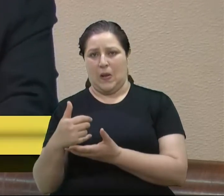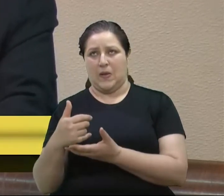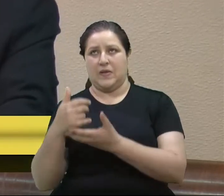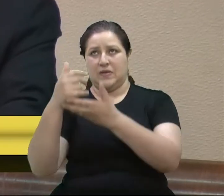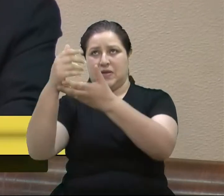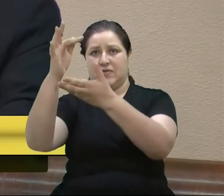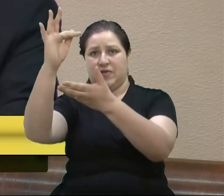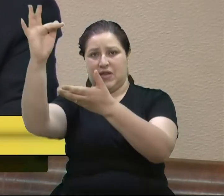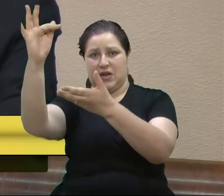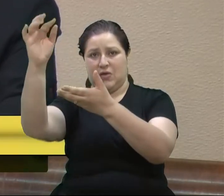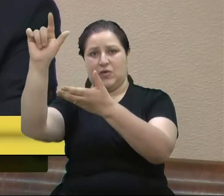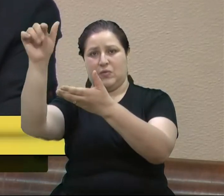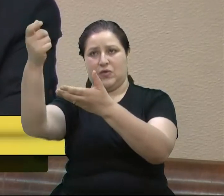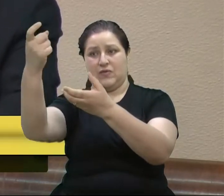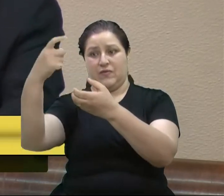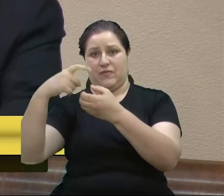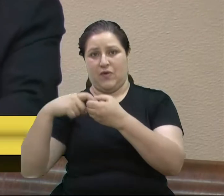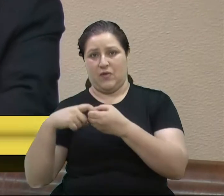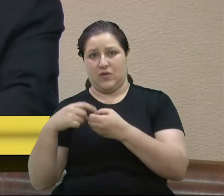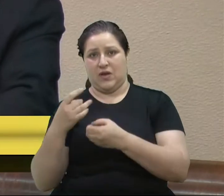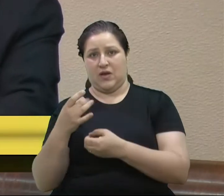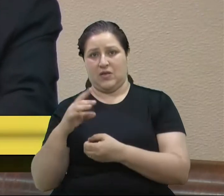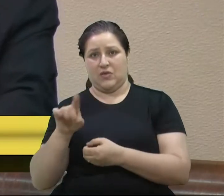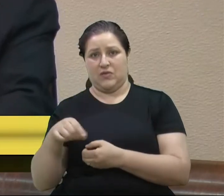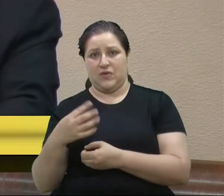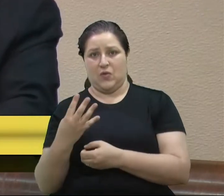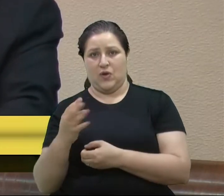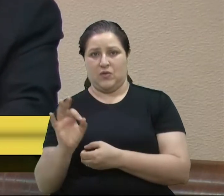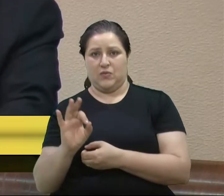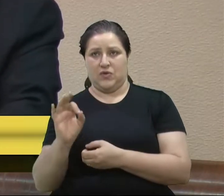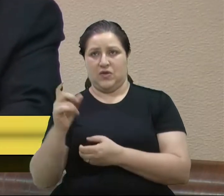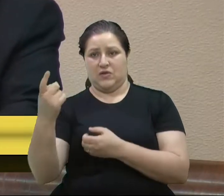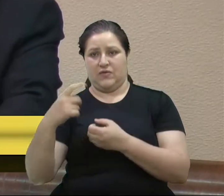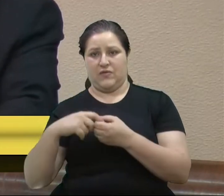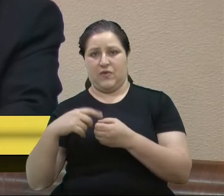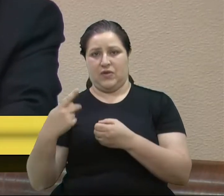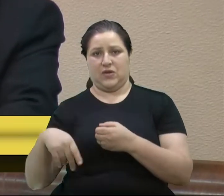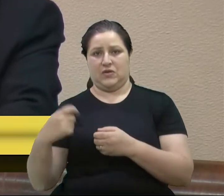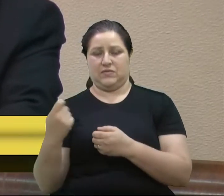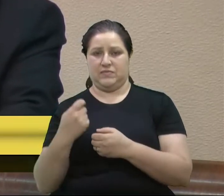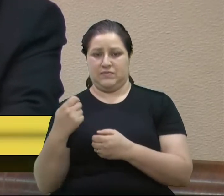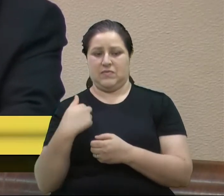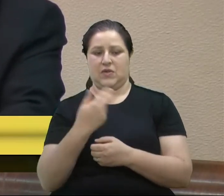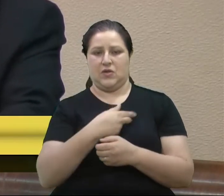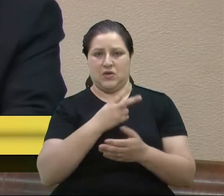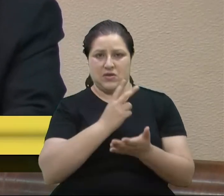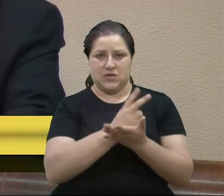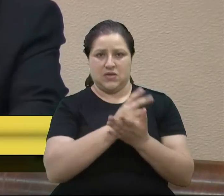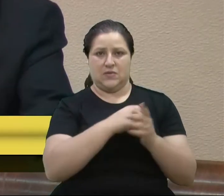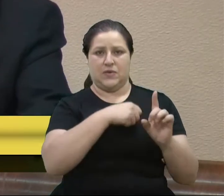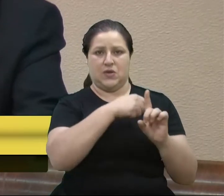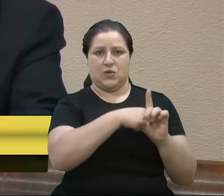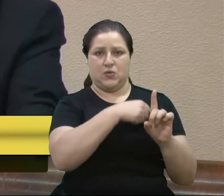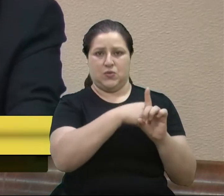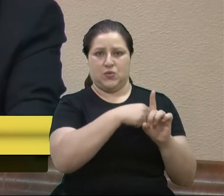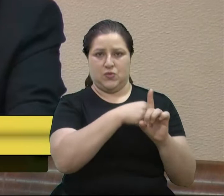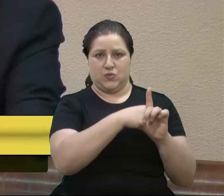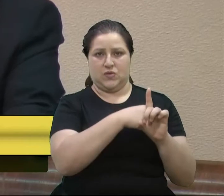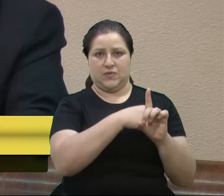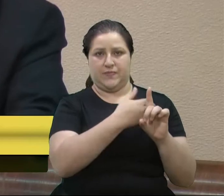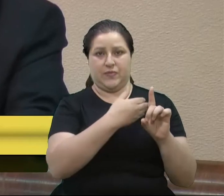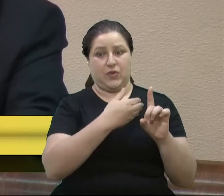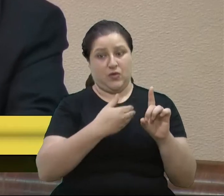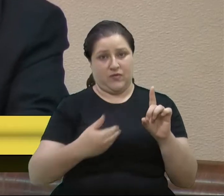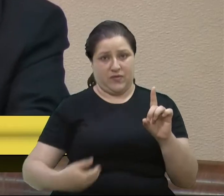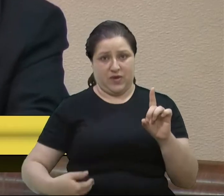E essa não deixa, isso não deixou nunca de ser uma luta, vereador Carvalho, nunca deixou de ser uma luta dos governadores